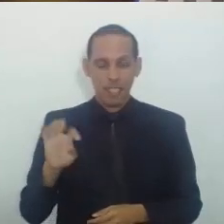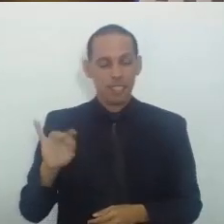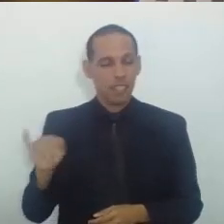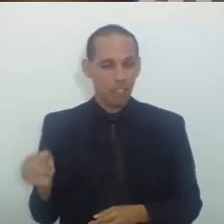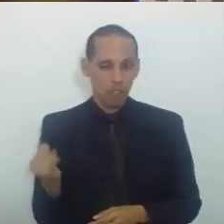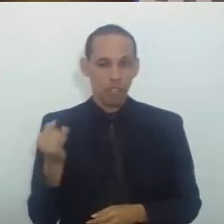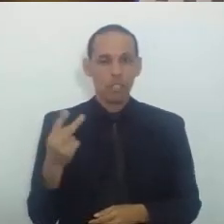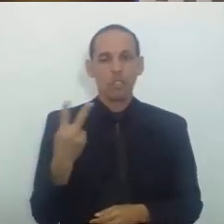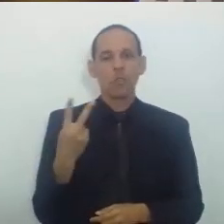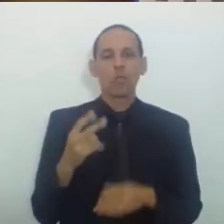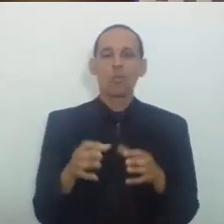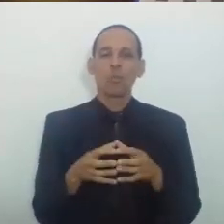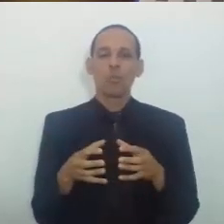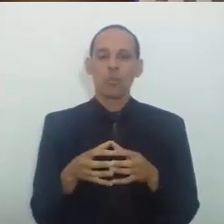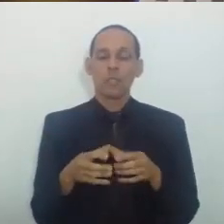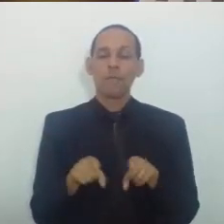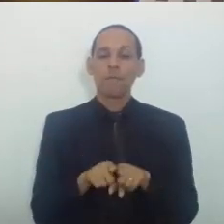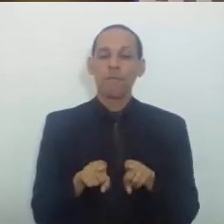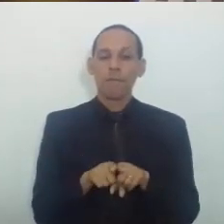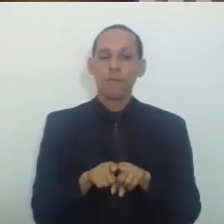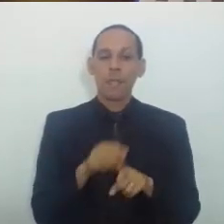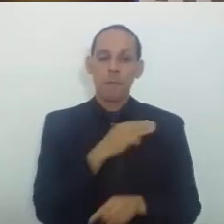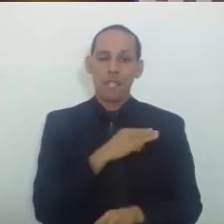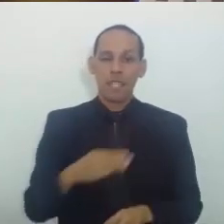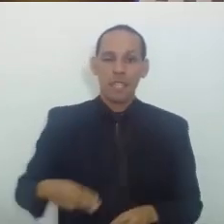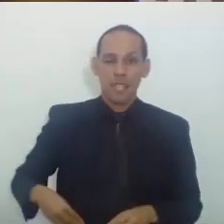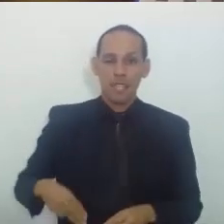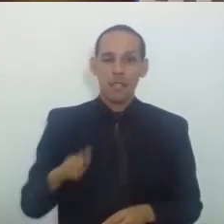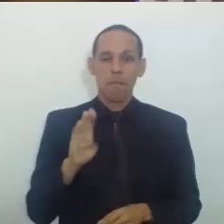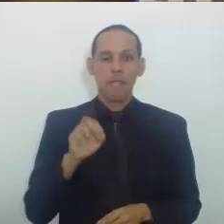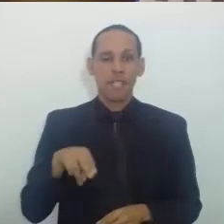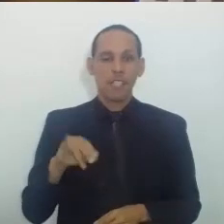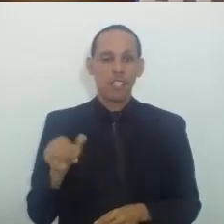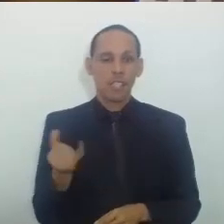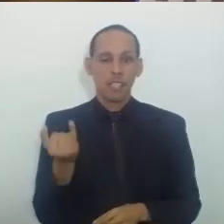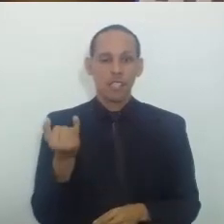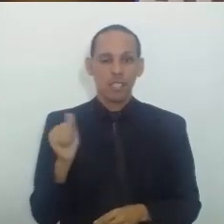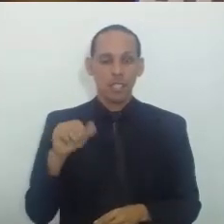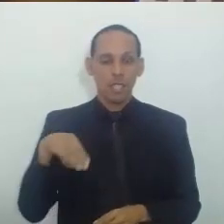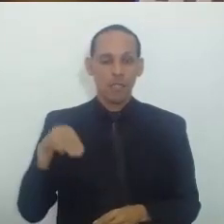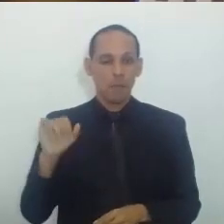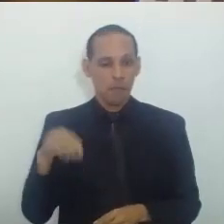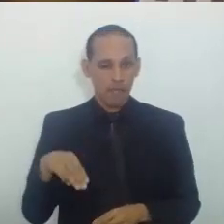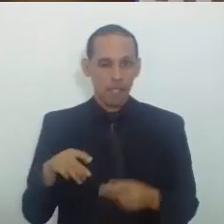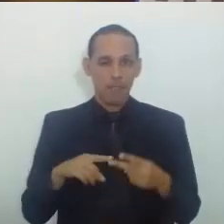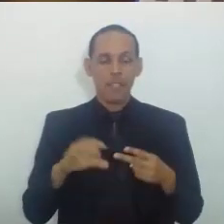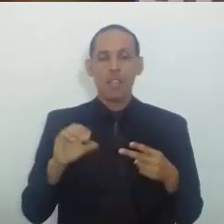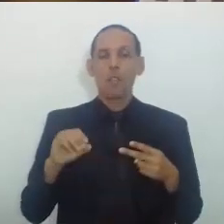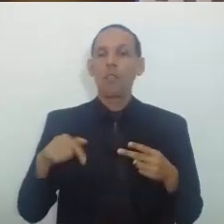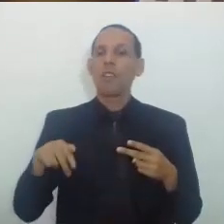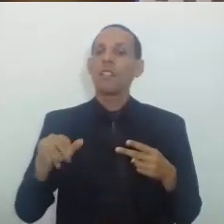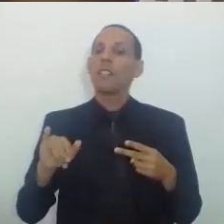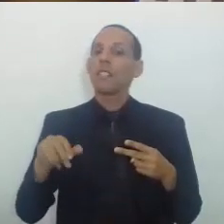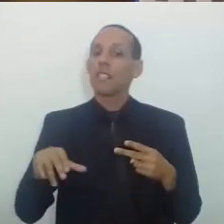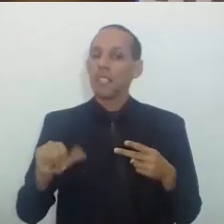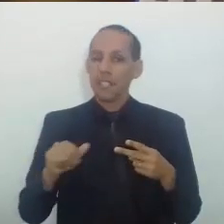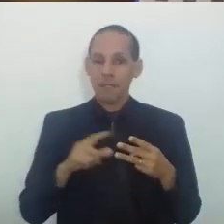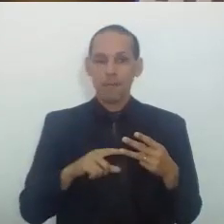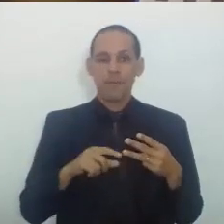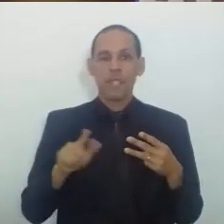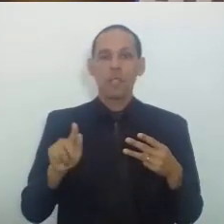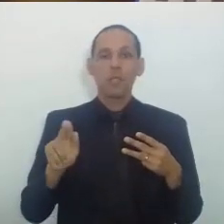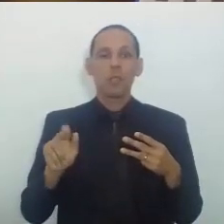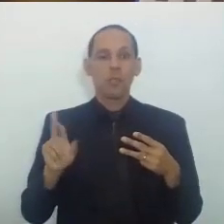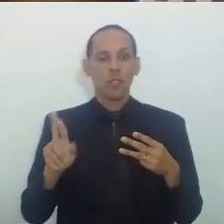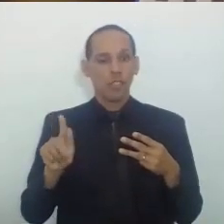Nessa linha Eu cito também O ministro Emanuel Benjamin Ministro Sérgio Cuquina Ministro Gugel de